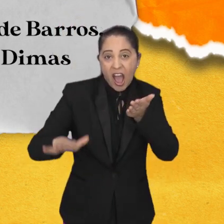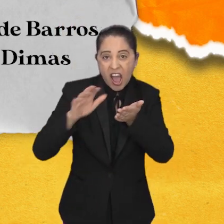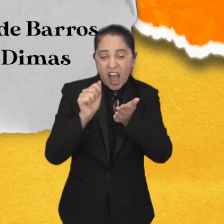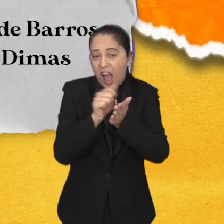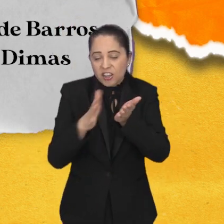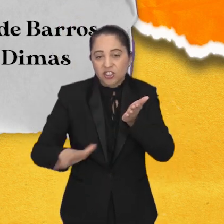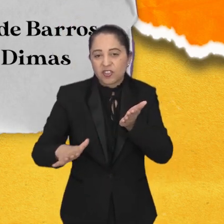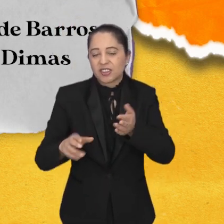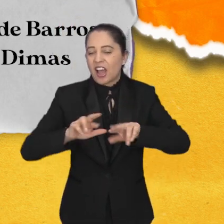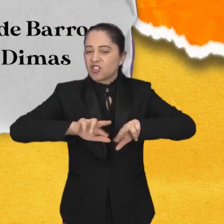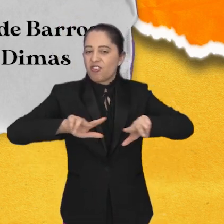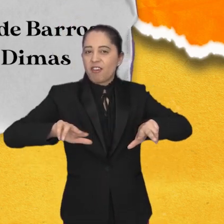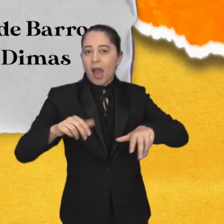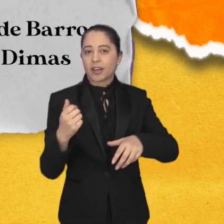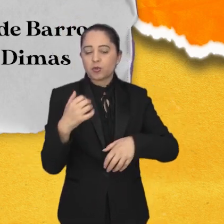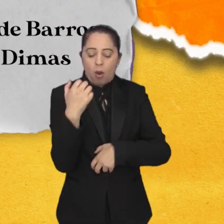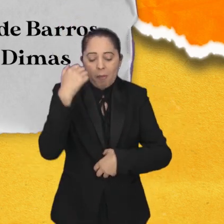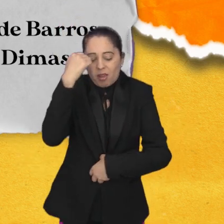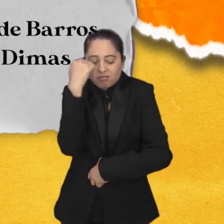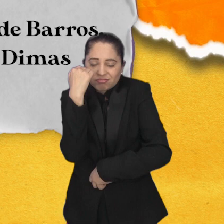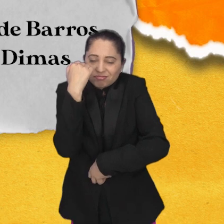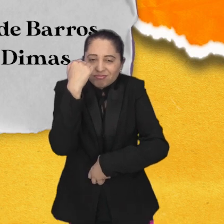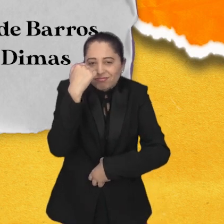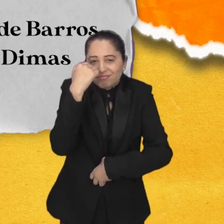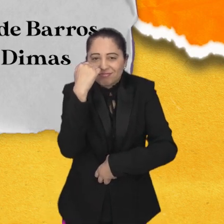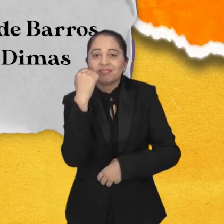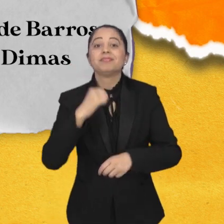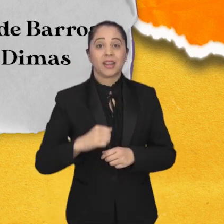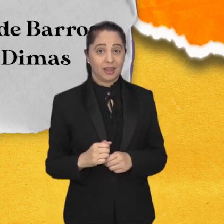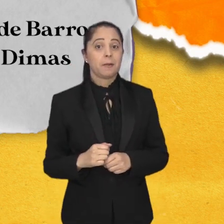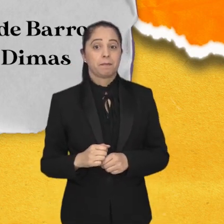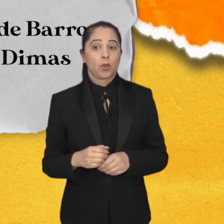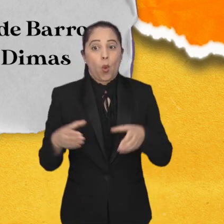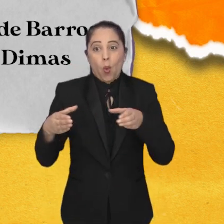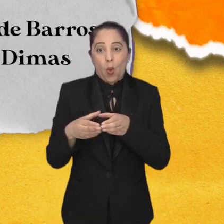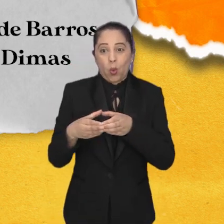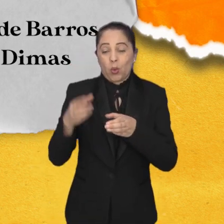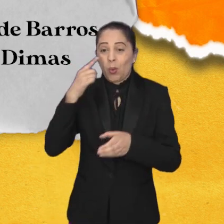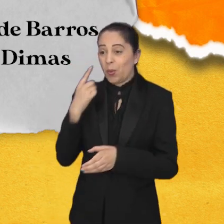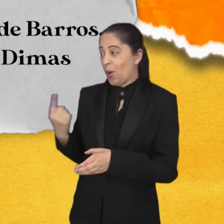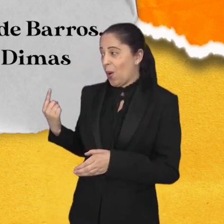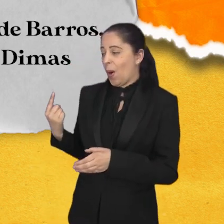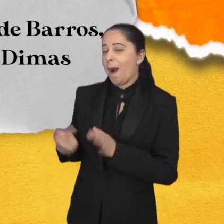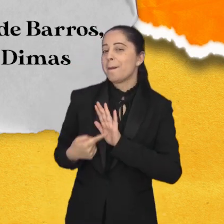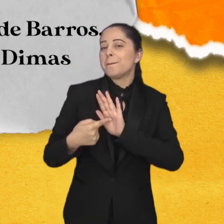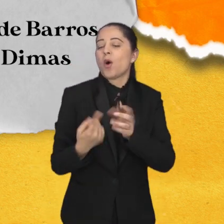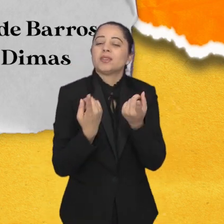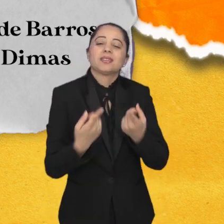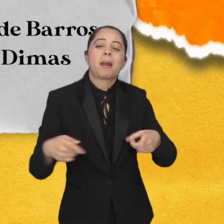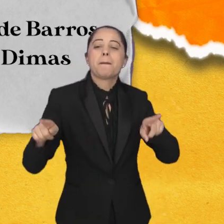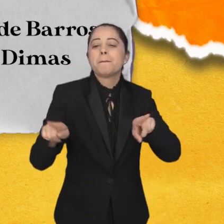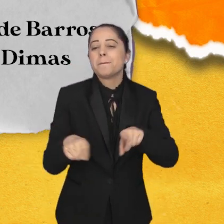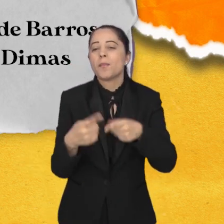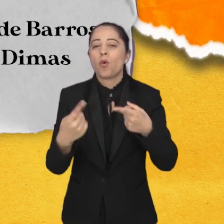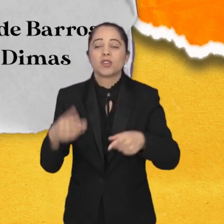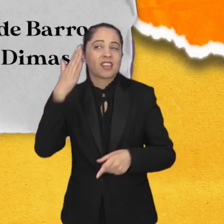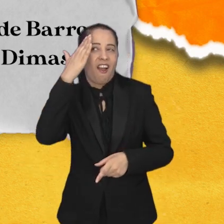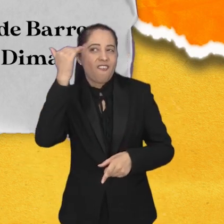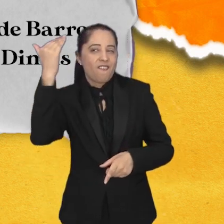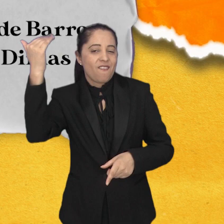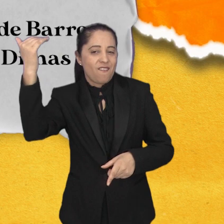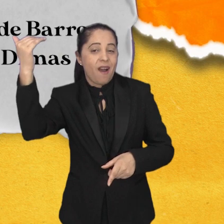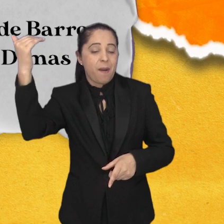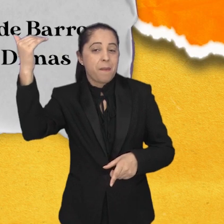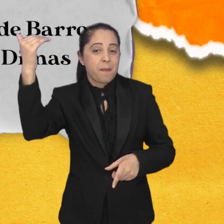reverenciam o forró. Nesta sexta, o grupo de Mala e Cuia apresenta um repertório repleto de sucessos,